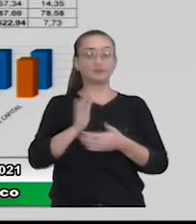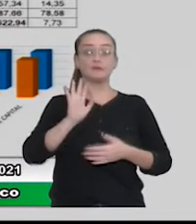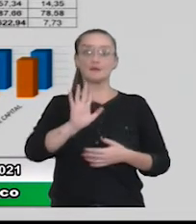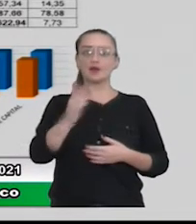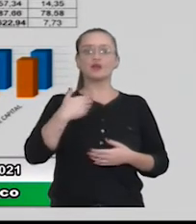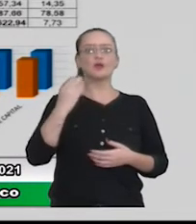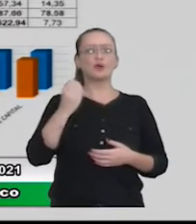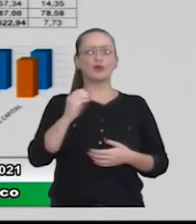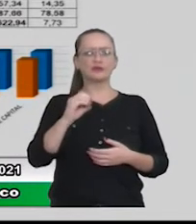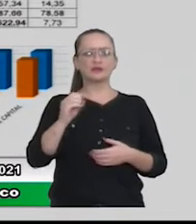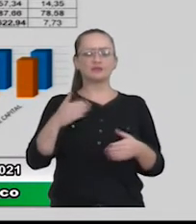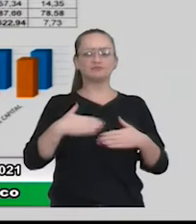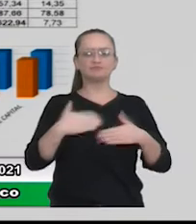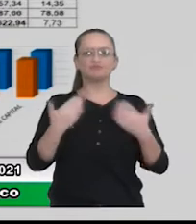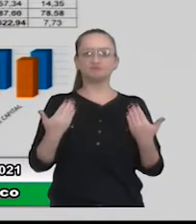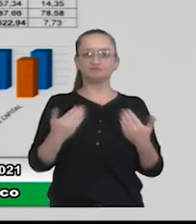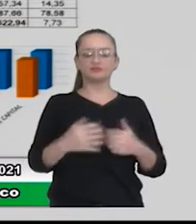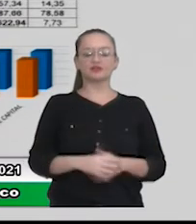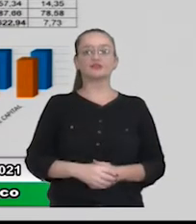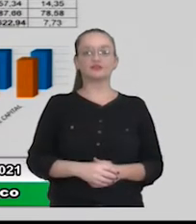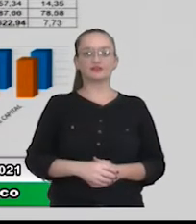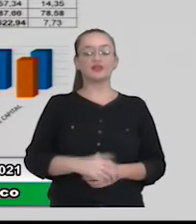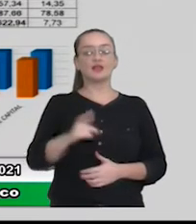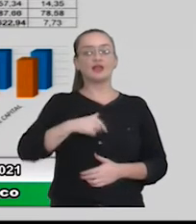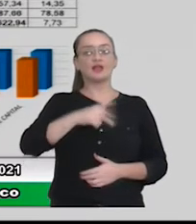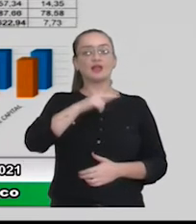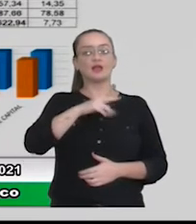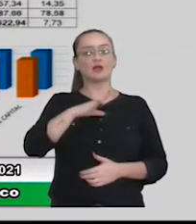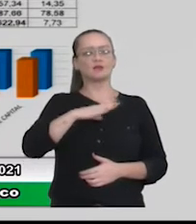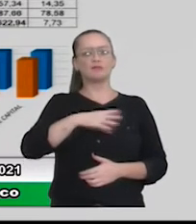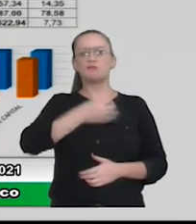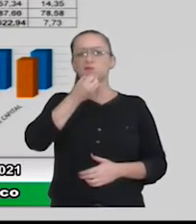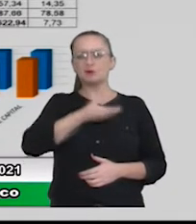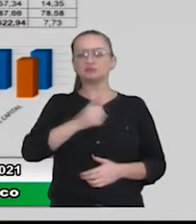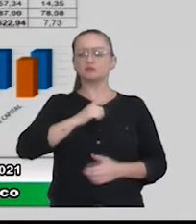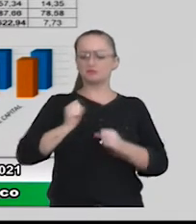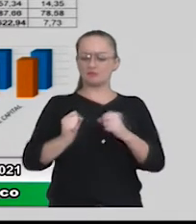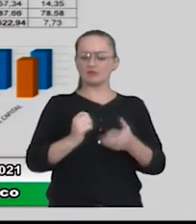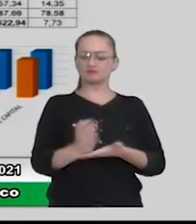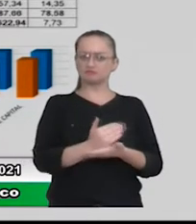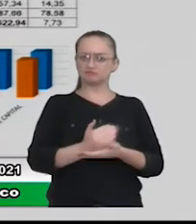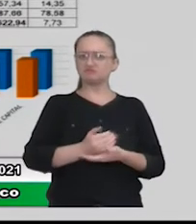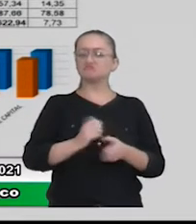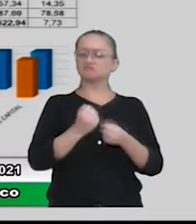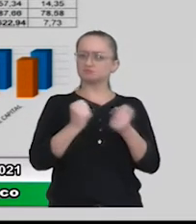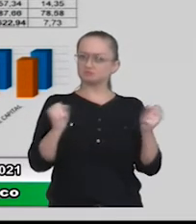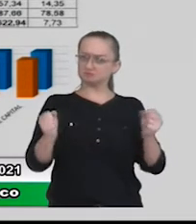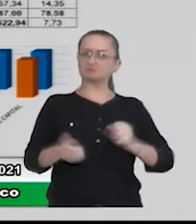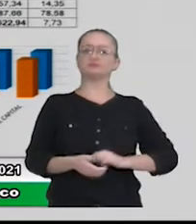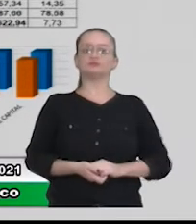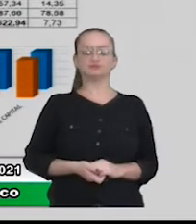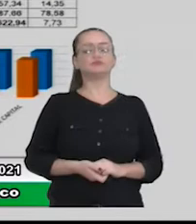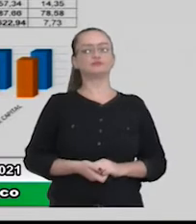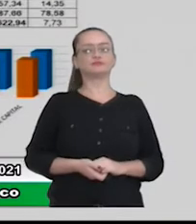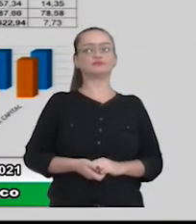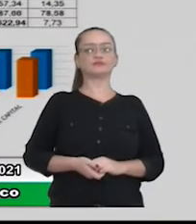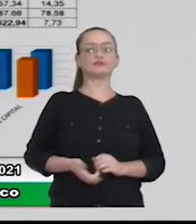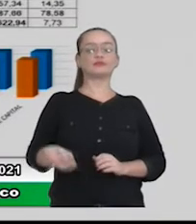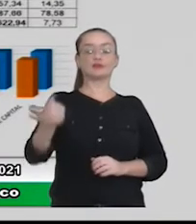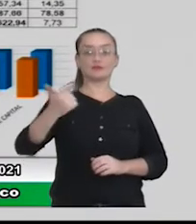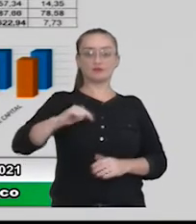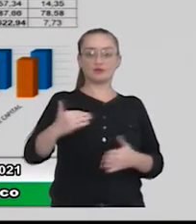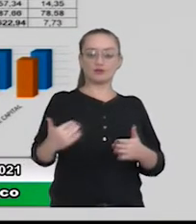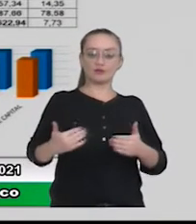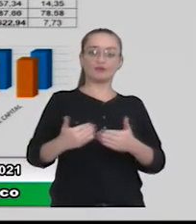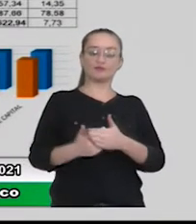surpreende, é um município muito bom, tem um poder de arrecadação muito grande e veio recuperando ao longo do